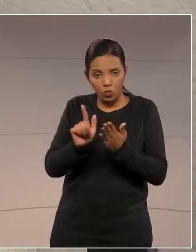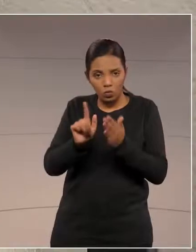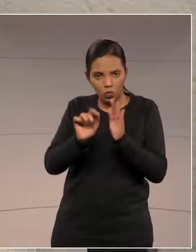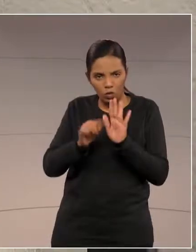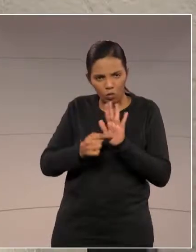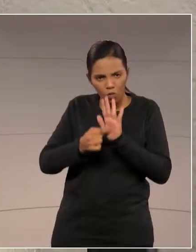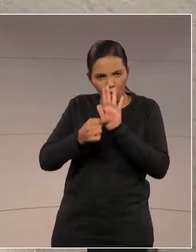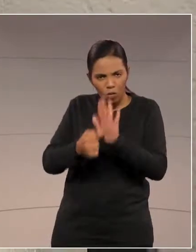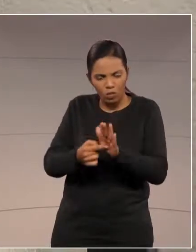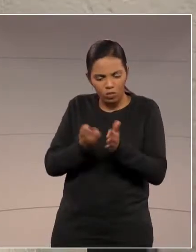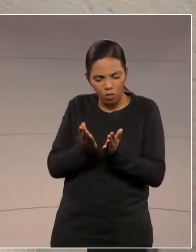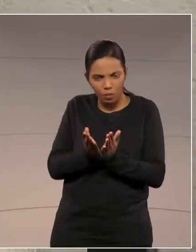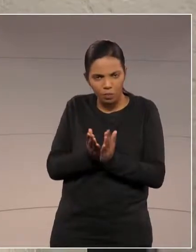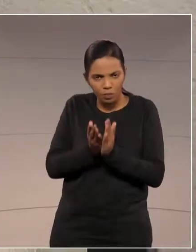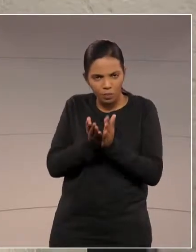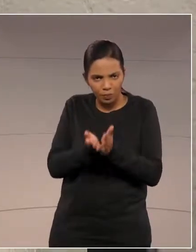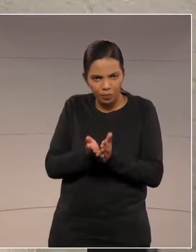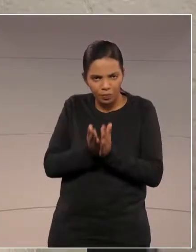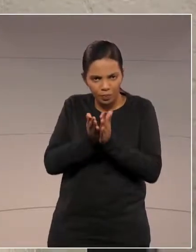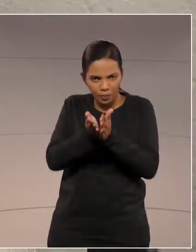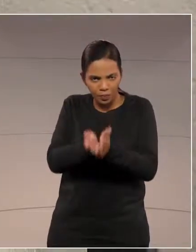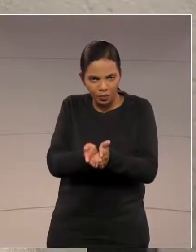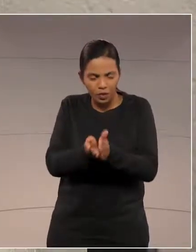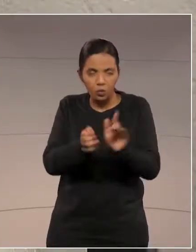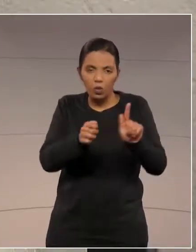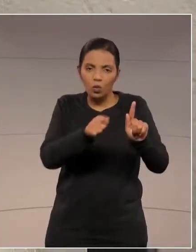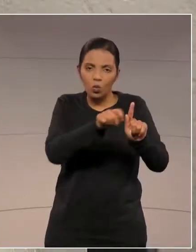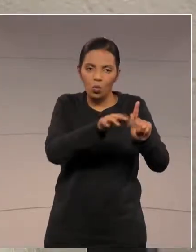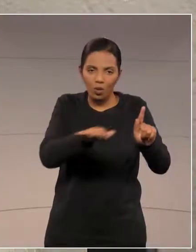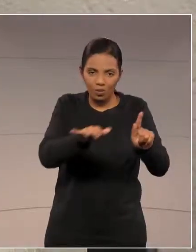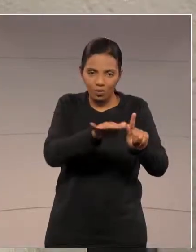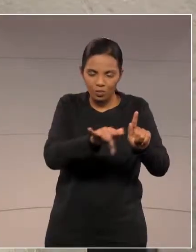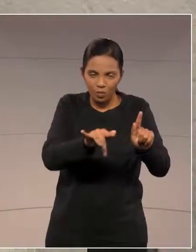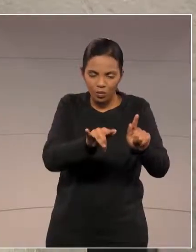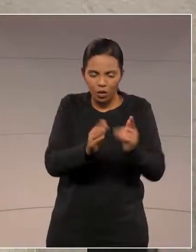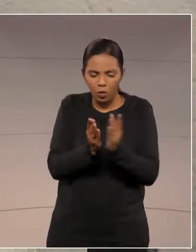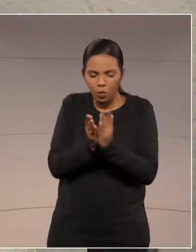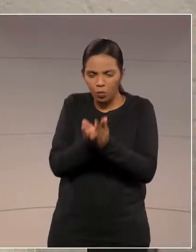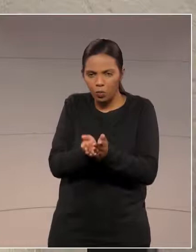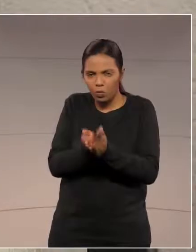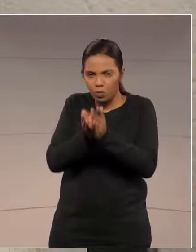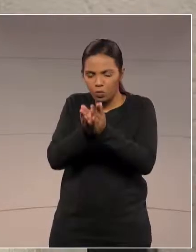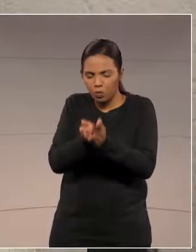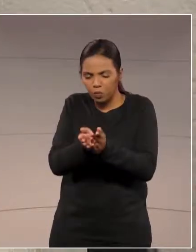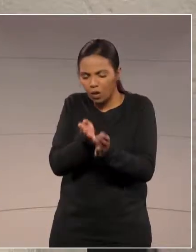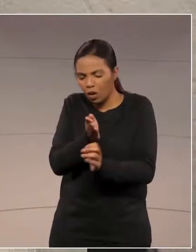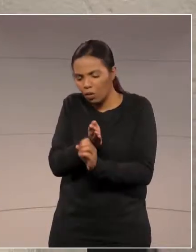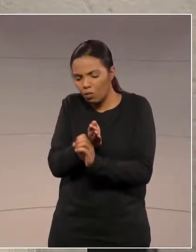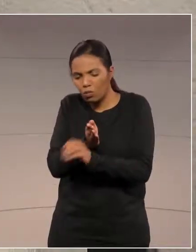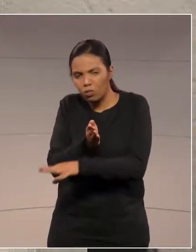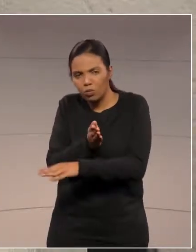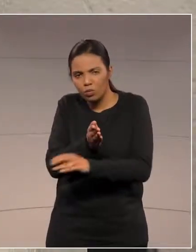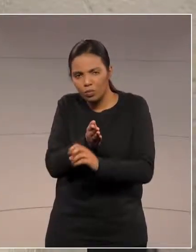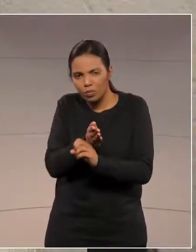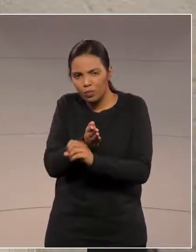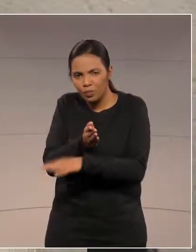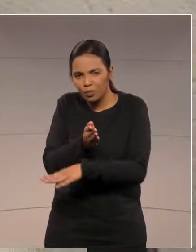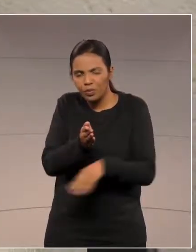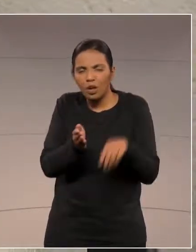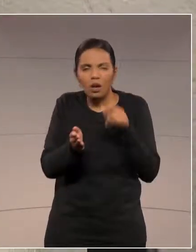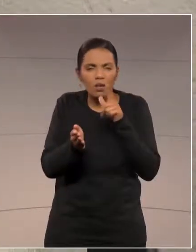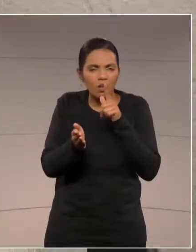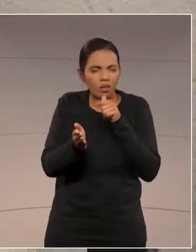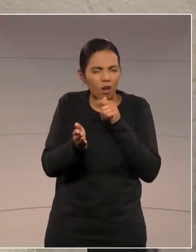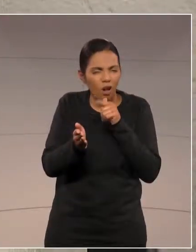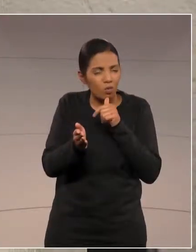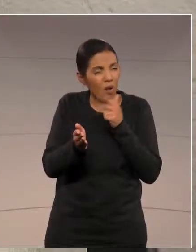uma balsa ali na Bahia de Guaratuba, despejando uma água, se é que podemos chamar de